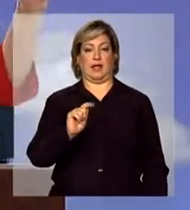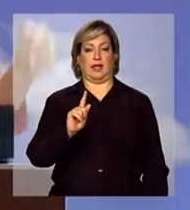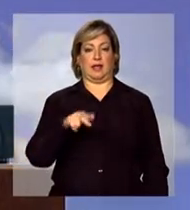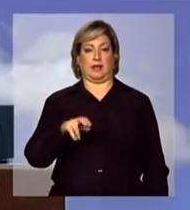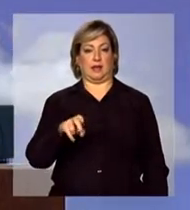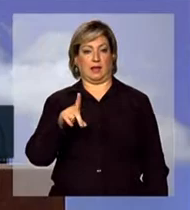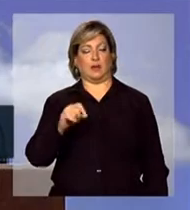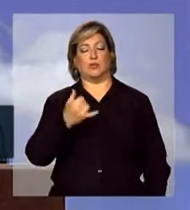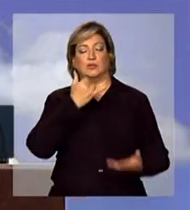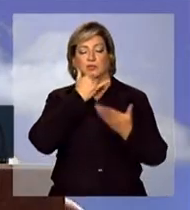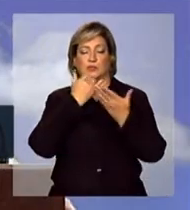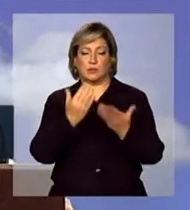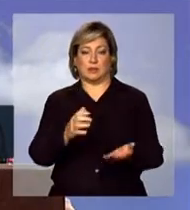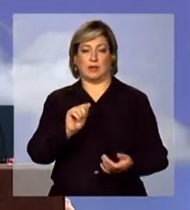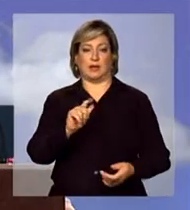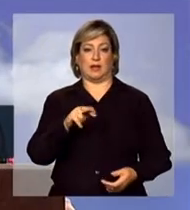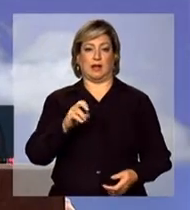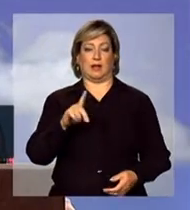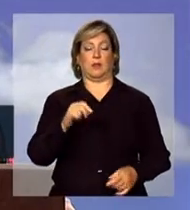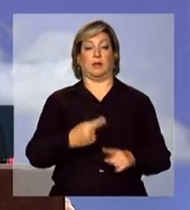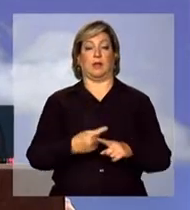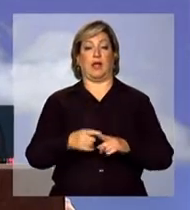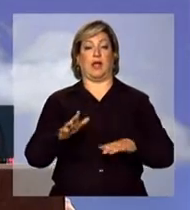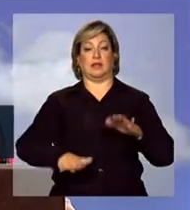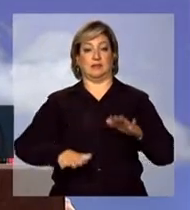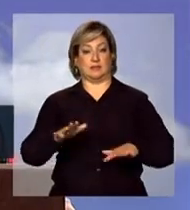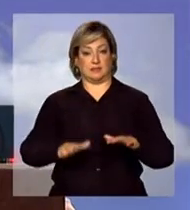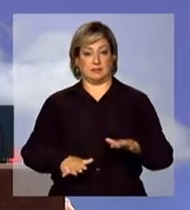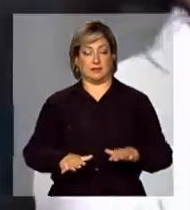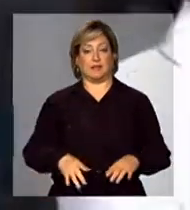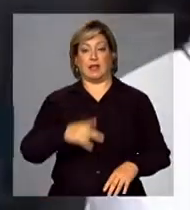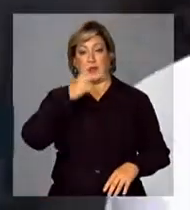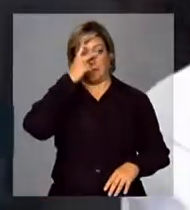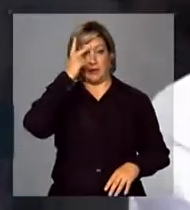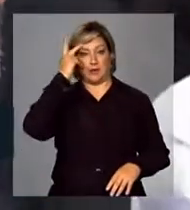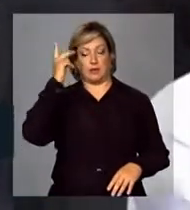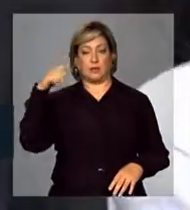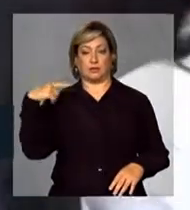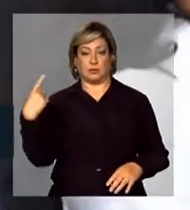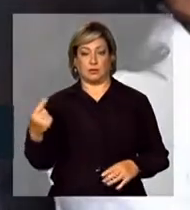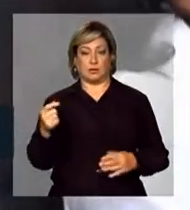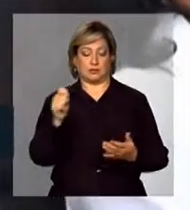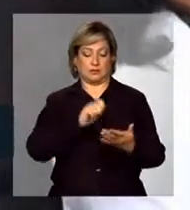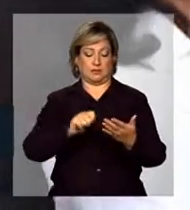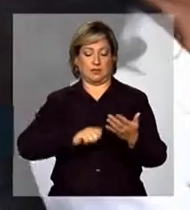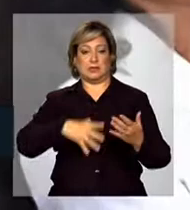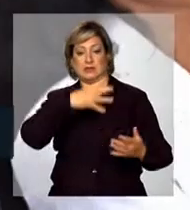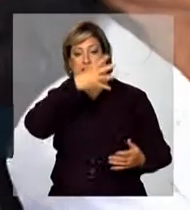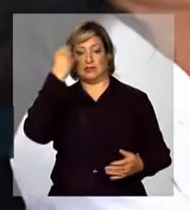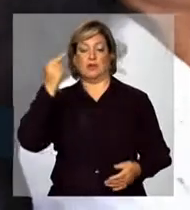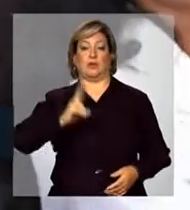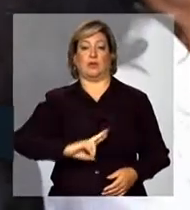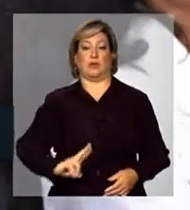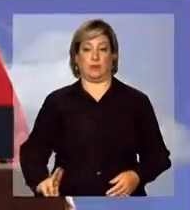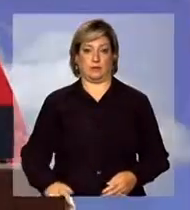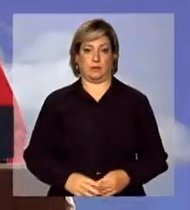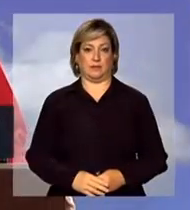me desculpa, Agnello, às vezes, o pessoal do cerimonial esquece o nome.